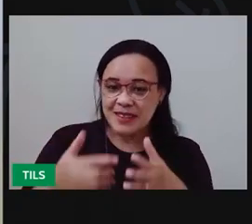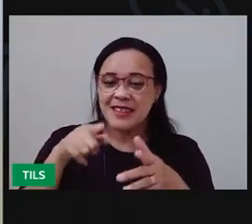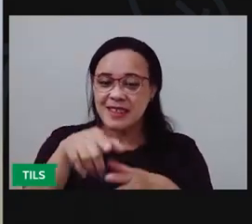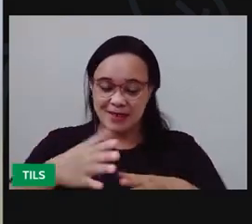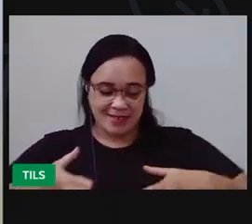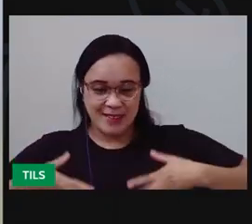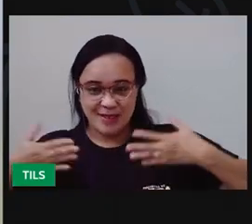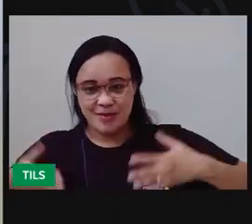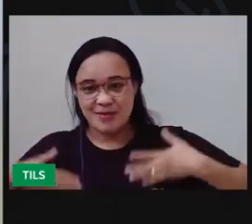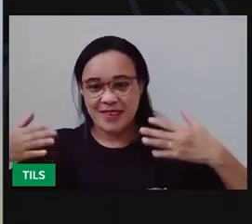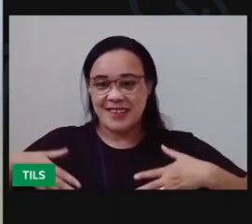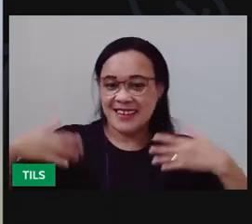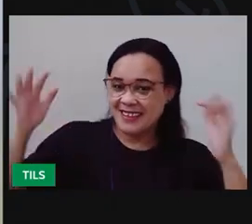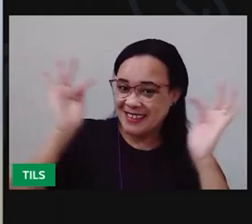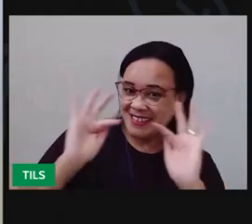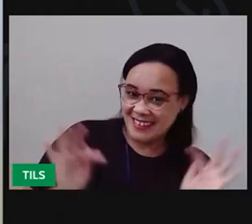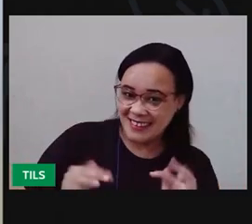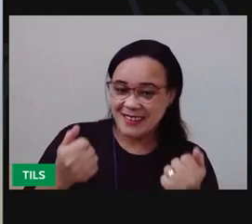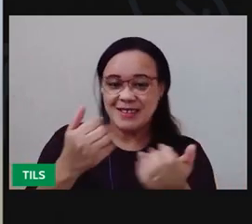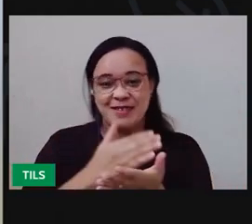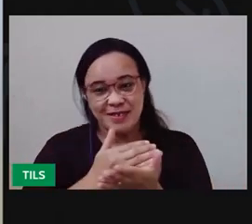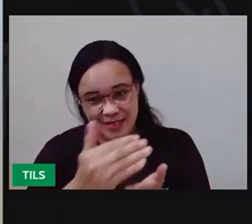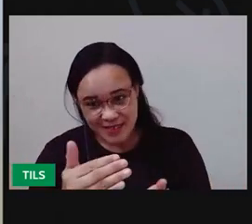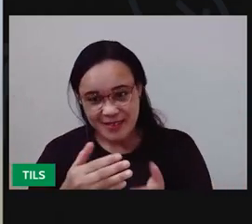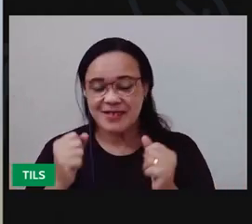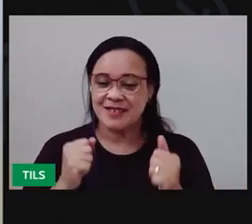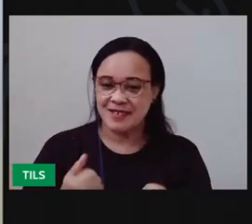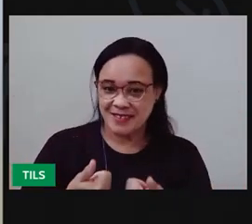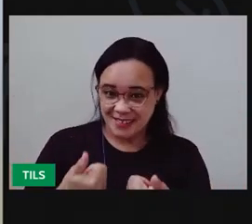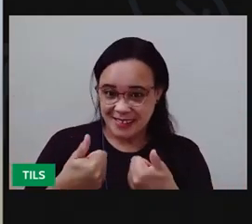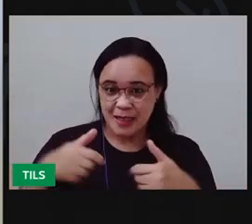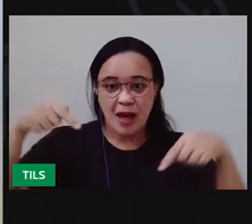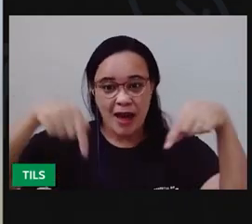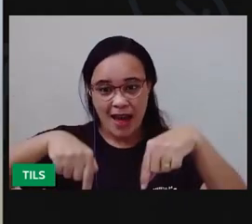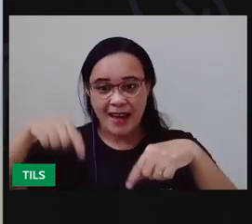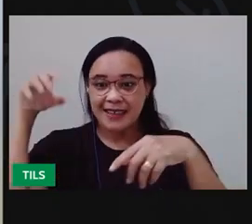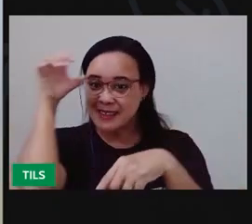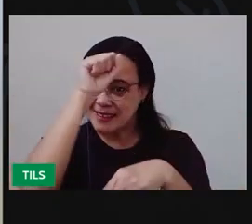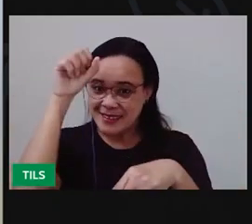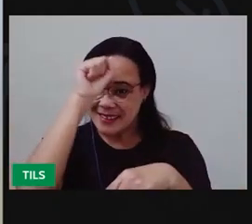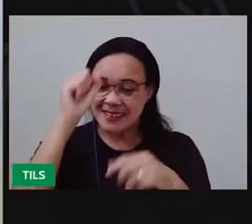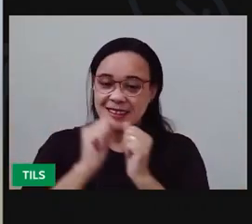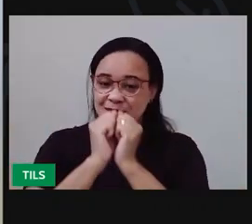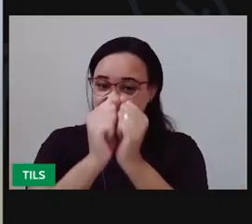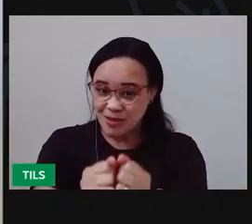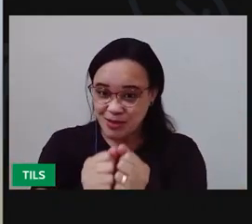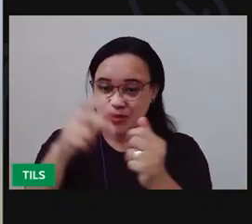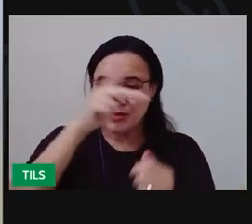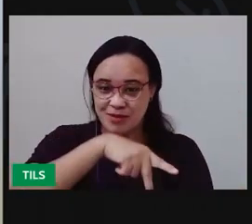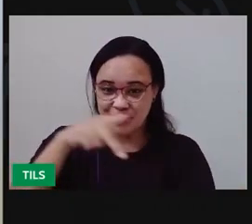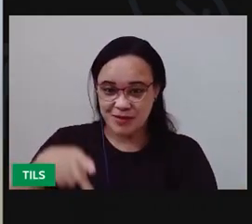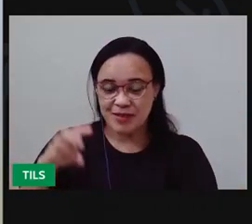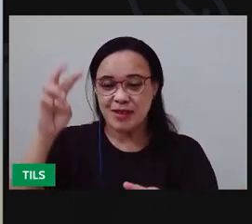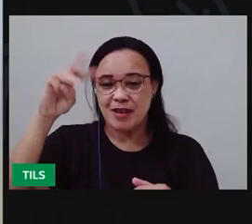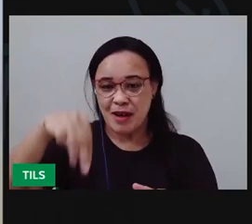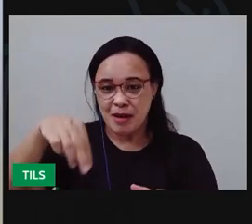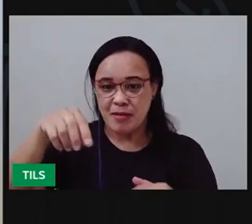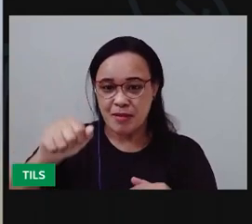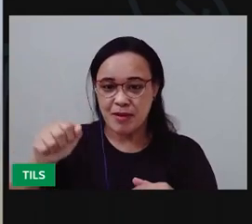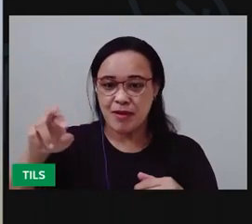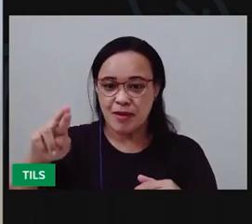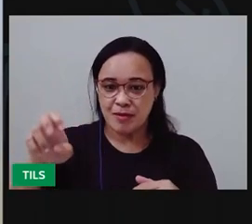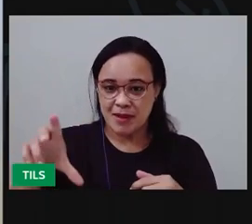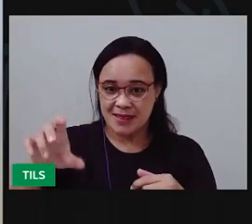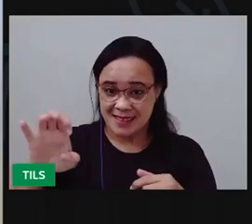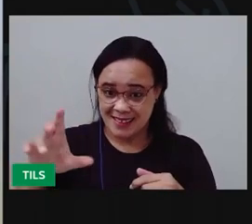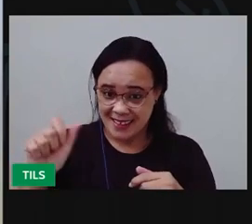animada? Está animada para começar mais um momento de aprendizagem aqui comigo, para a Marcela? Então, vem comigo que